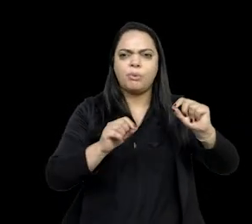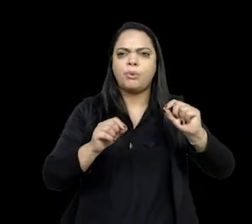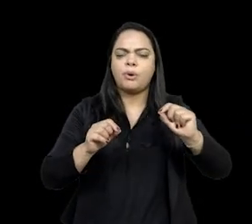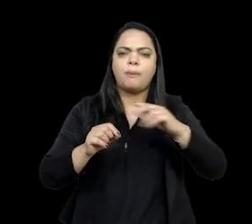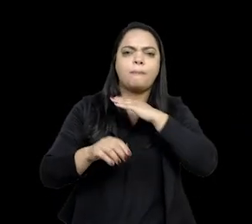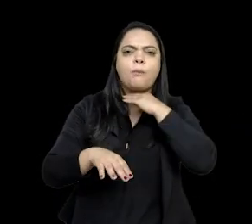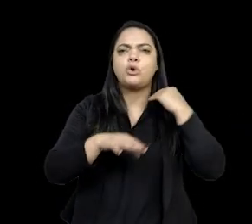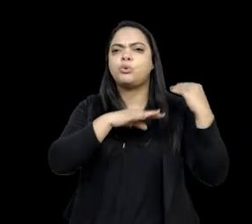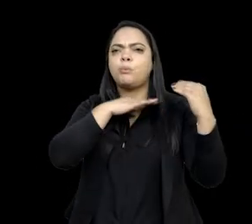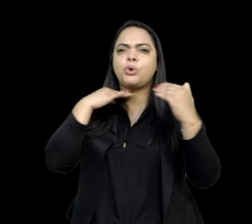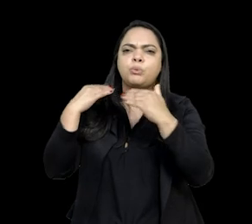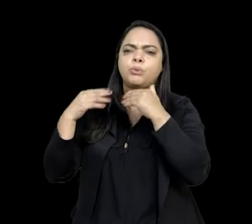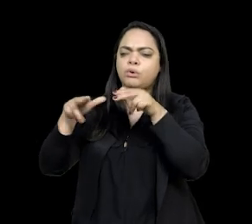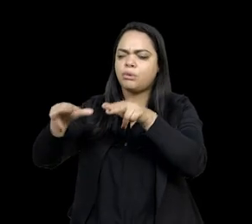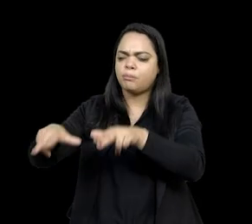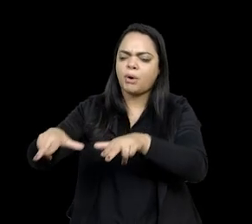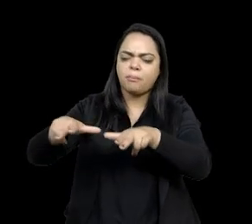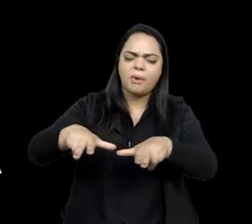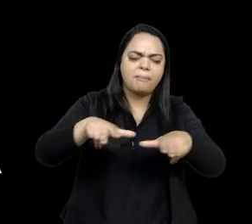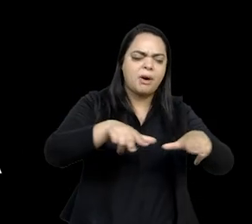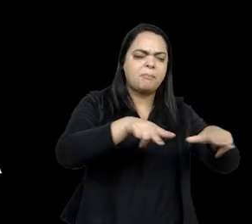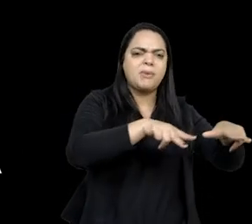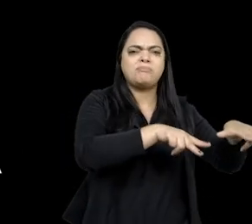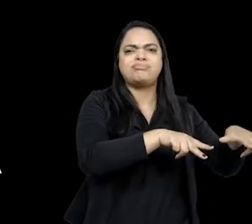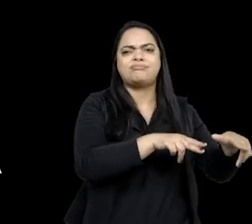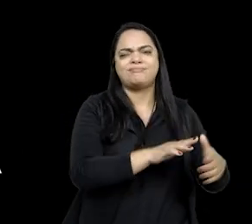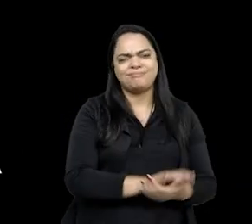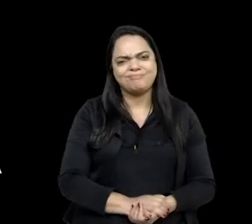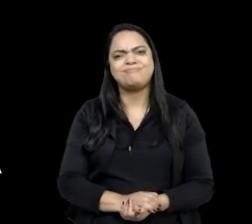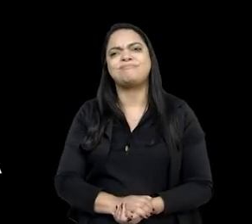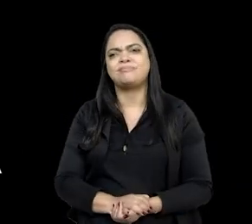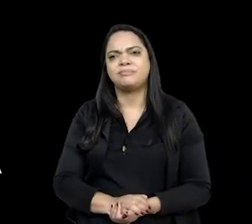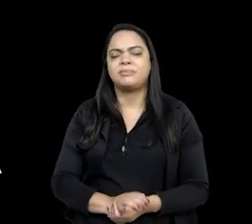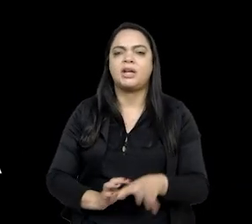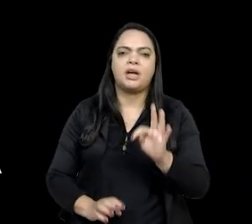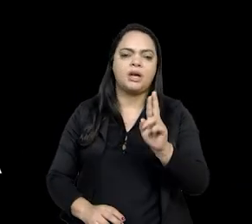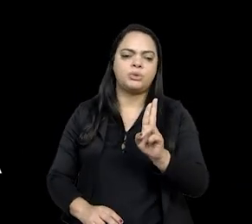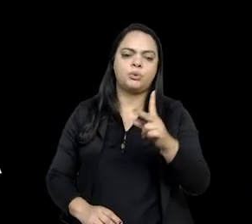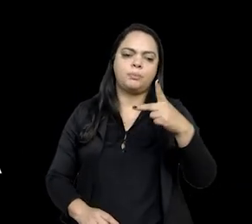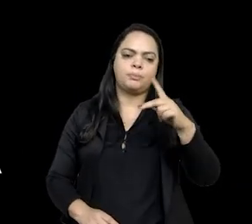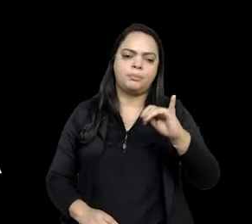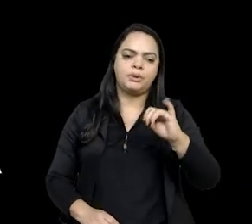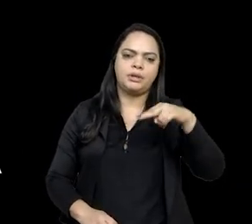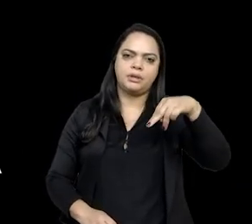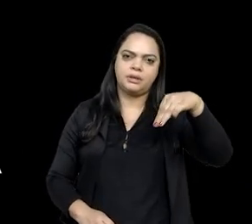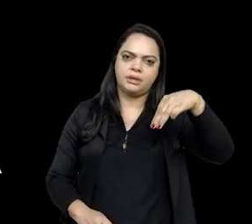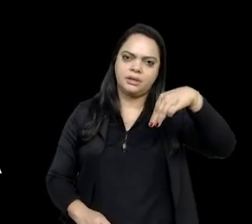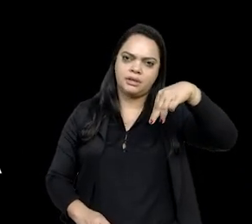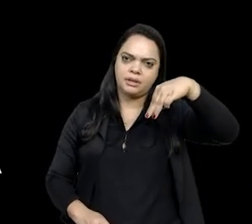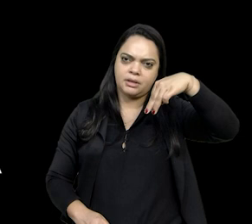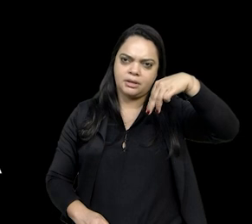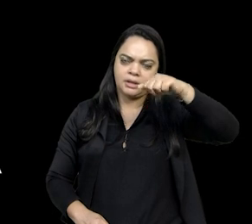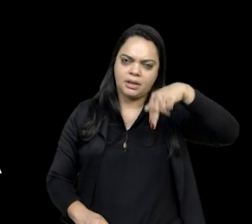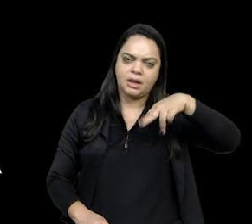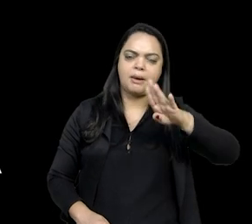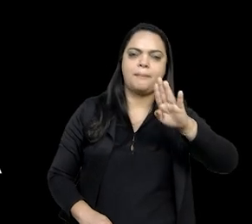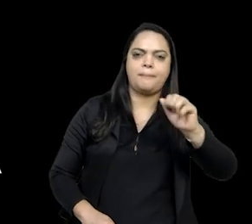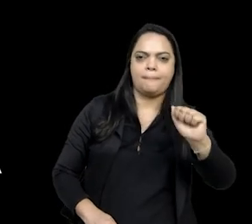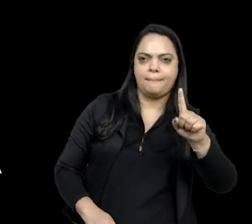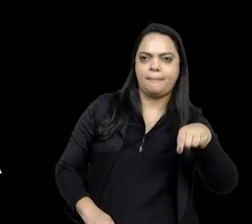Então, eram muitos corpos de Tupinambás. E daí, os Tupinambás de Olivença, tem até a ver com o trabalho da